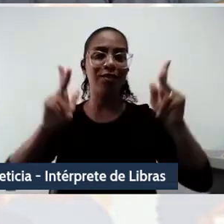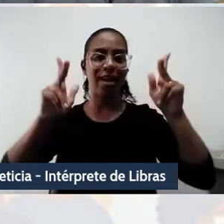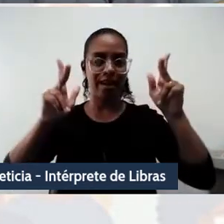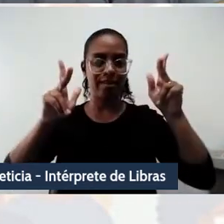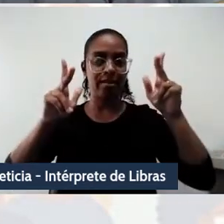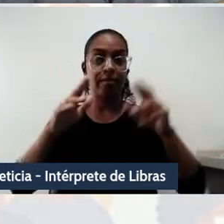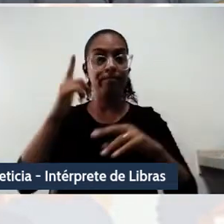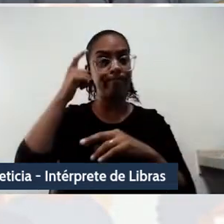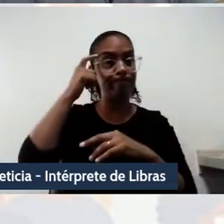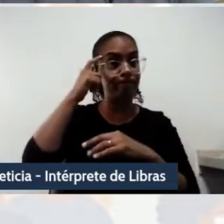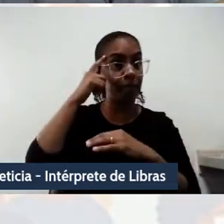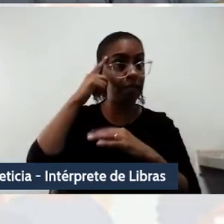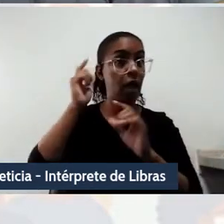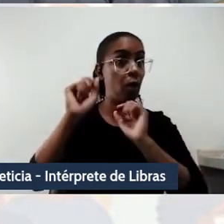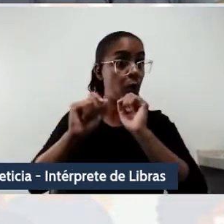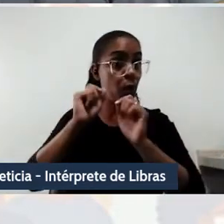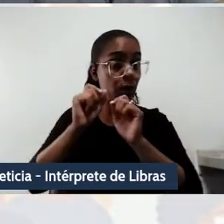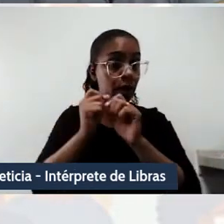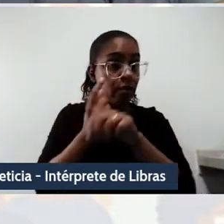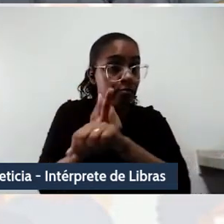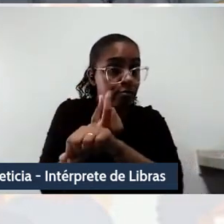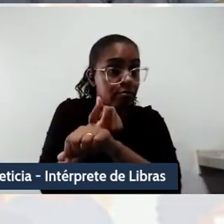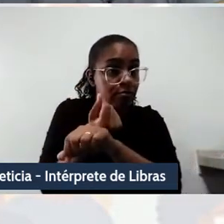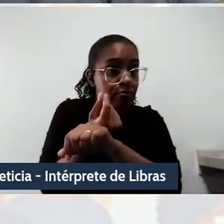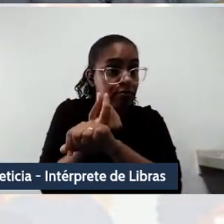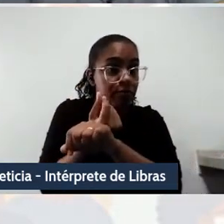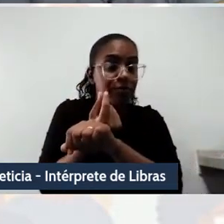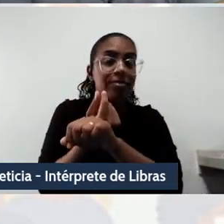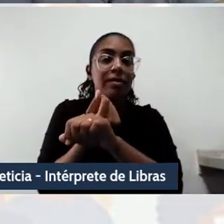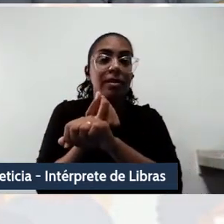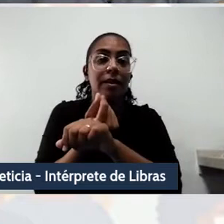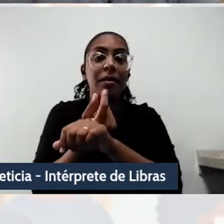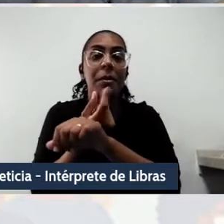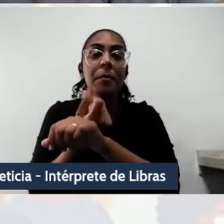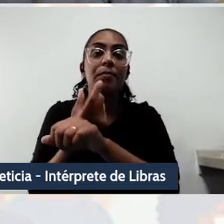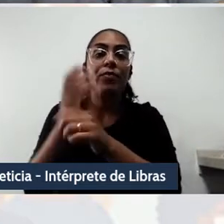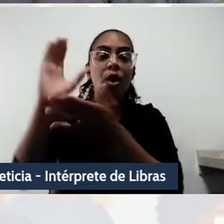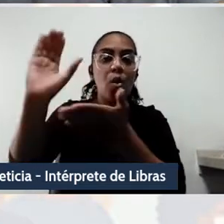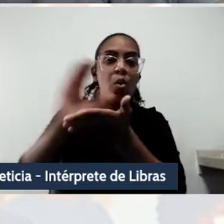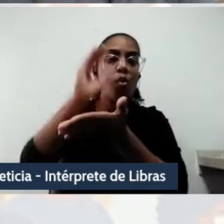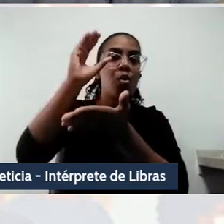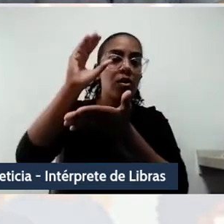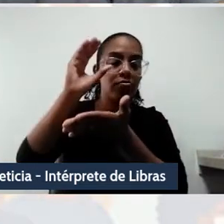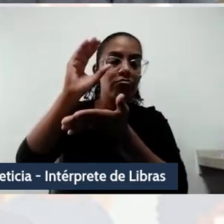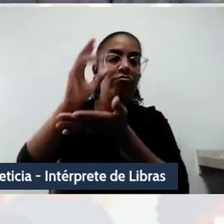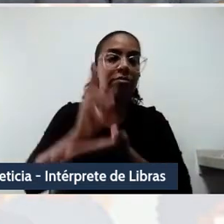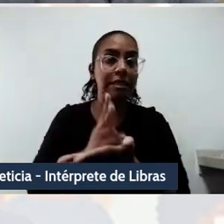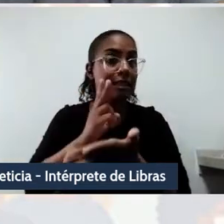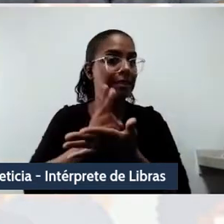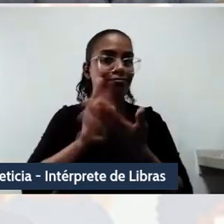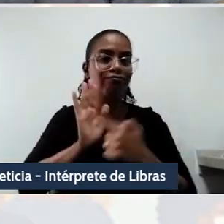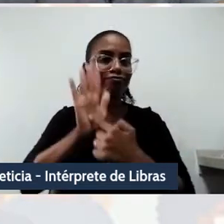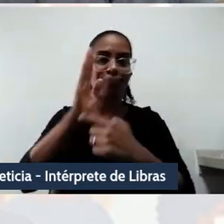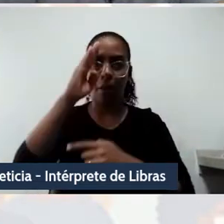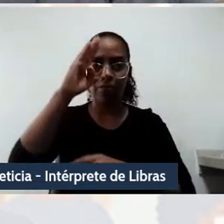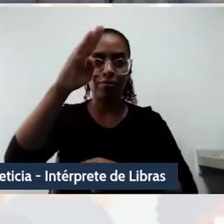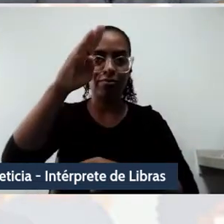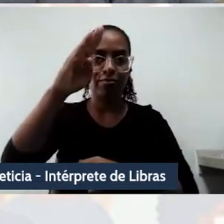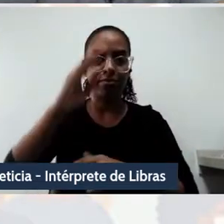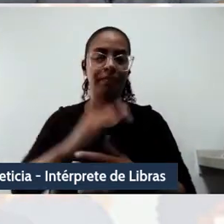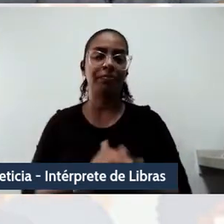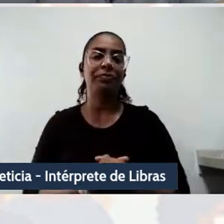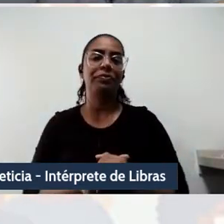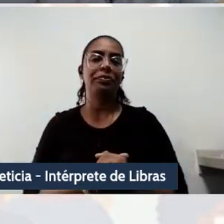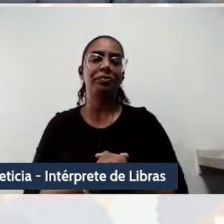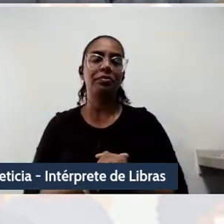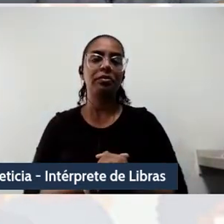alcança novos domínios da vida diária e os traz para dentro de sua esfera. Na mesma linha de raciocínio de